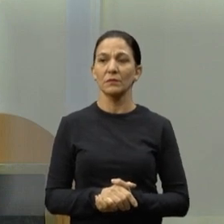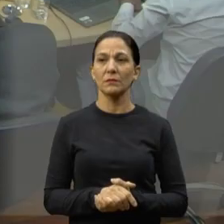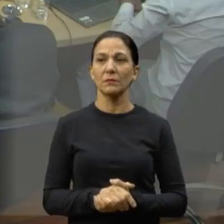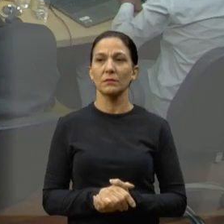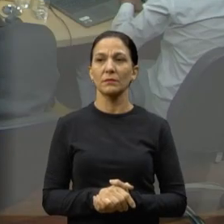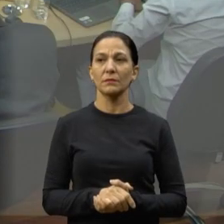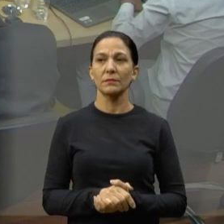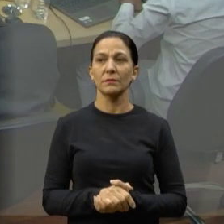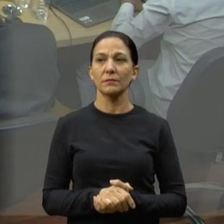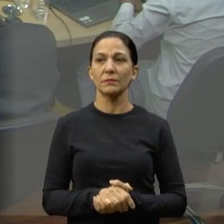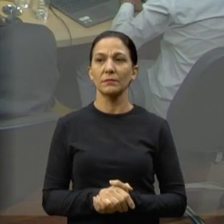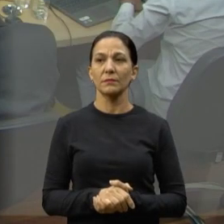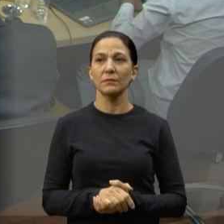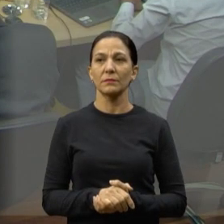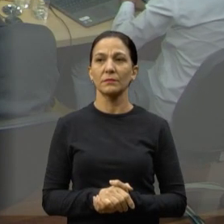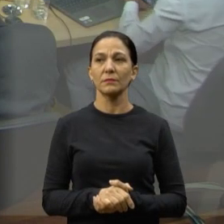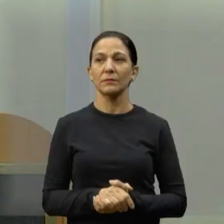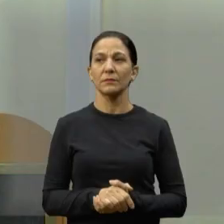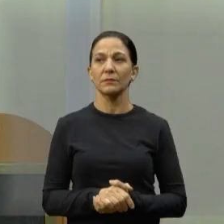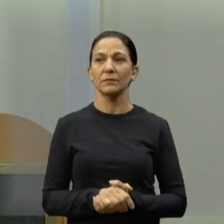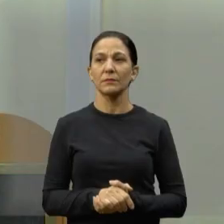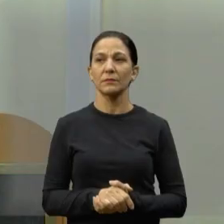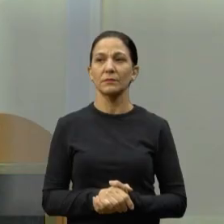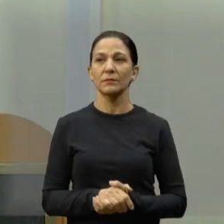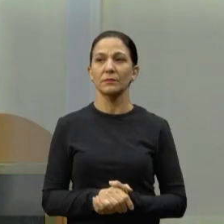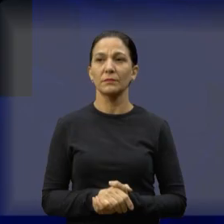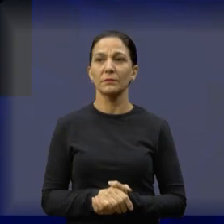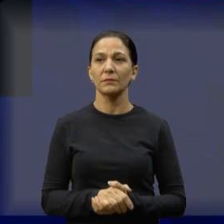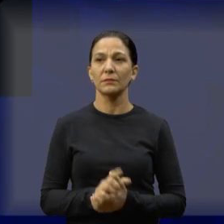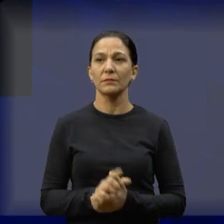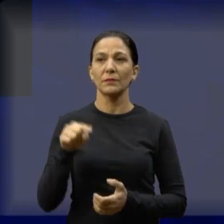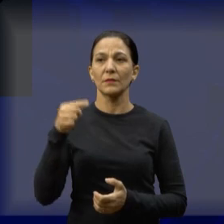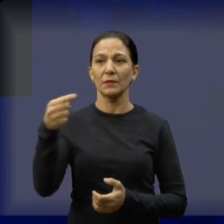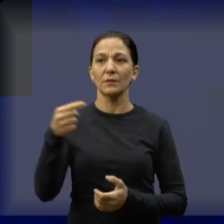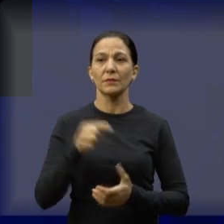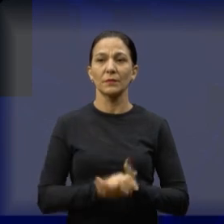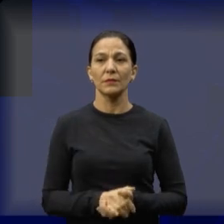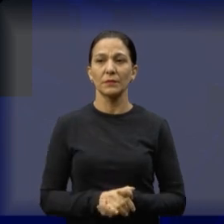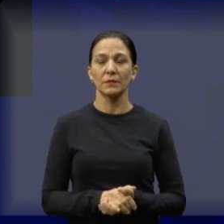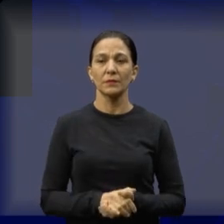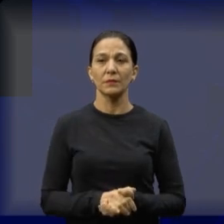Olá, eu espero que sejam todas e todos bem. Eu estou mais próxima, por favor.